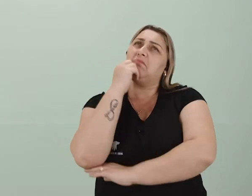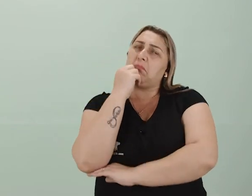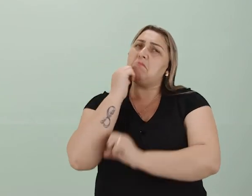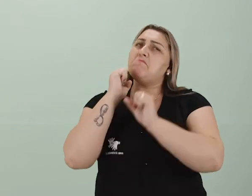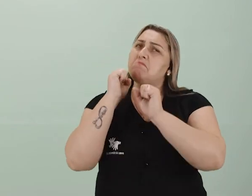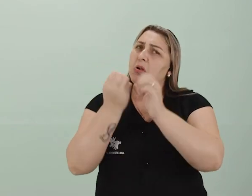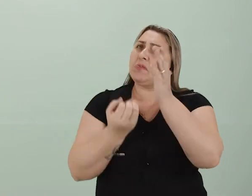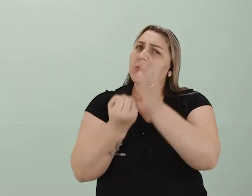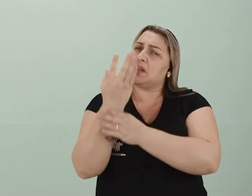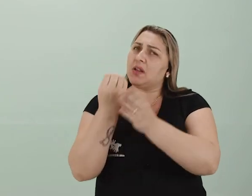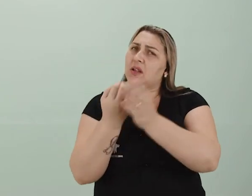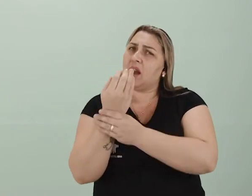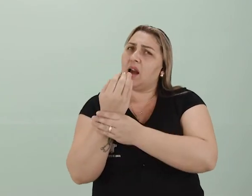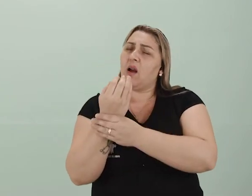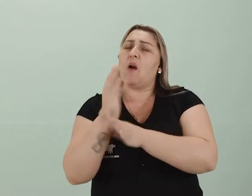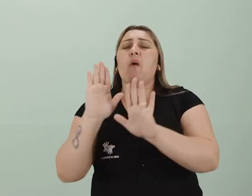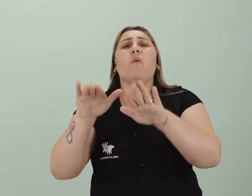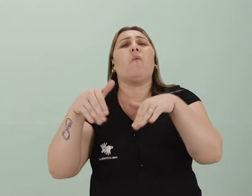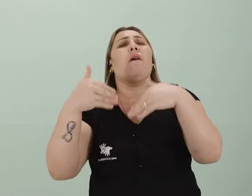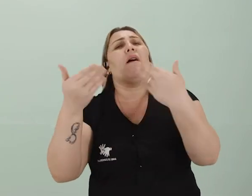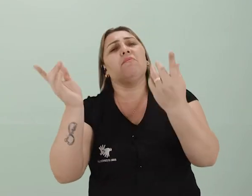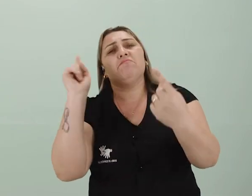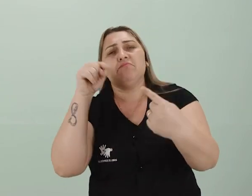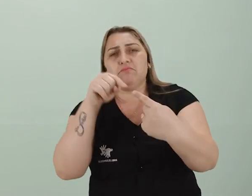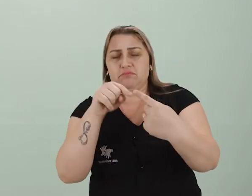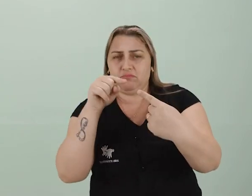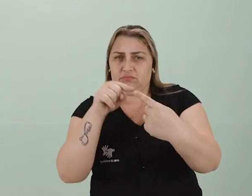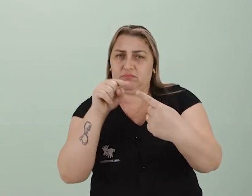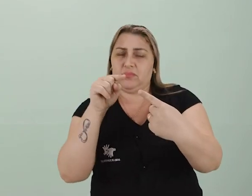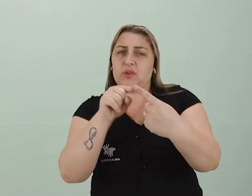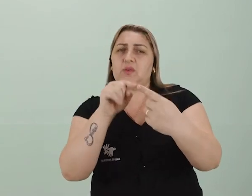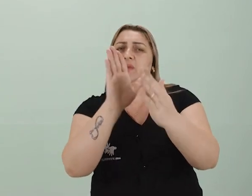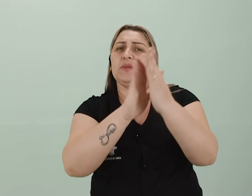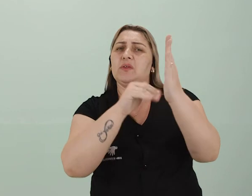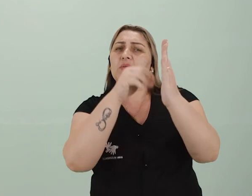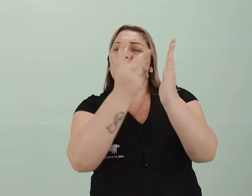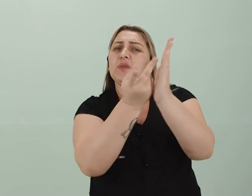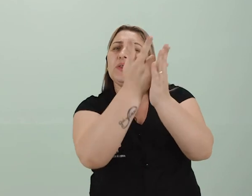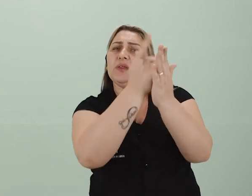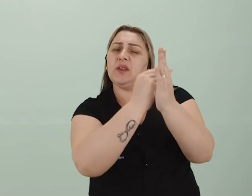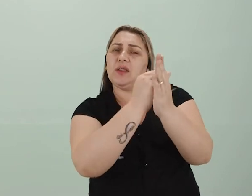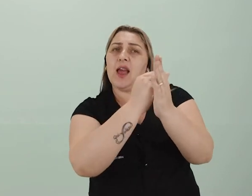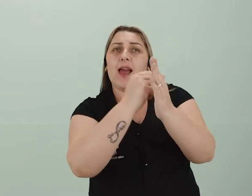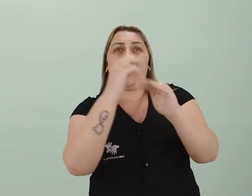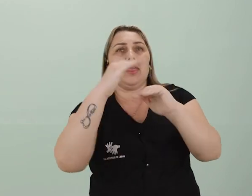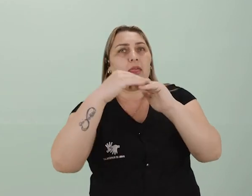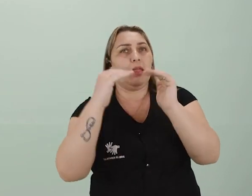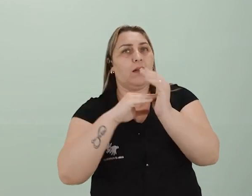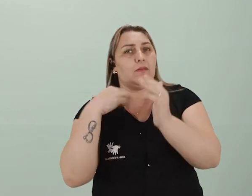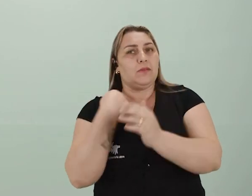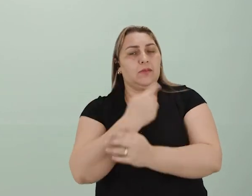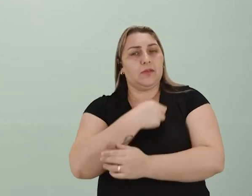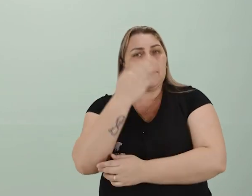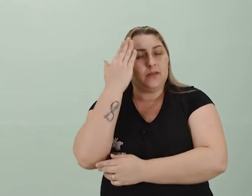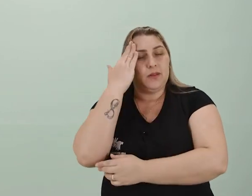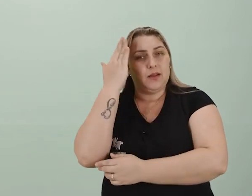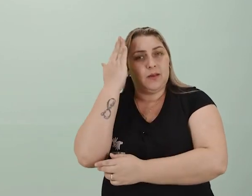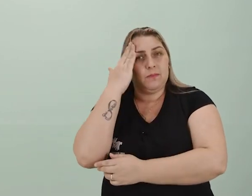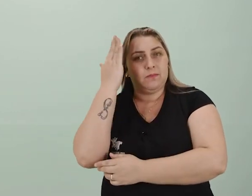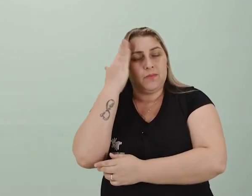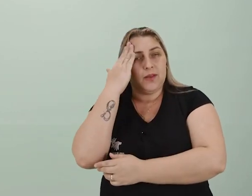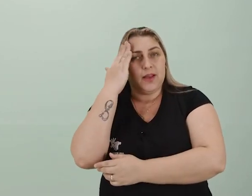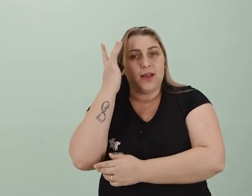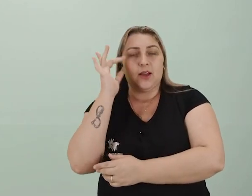eles criavam a arte? Qual o objetivo das manifestações artísticas? Tudo que nós sabemos, gente, são